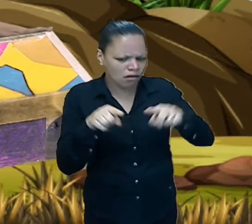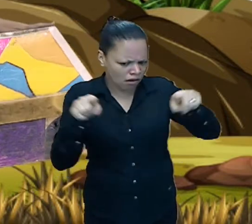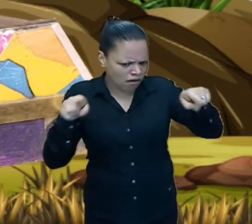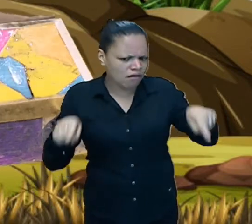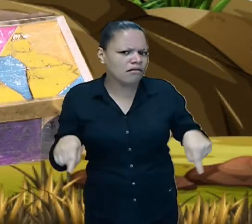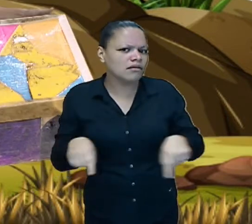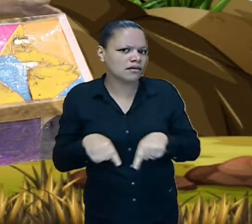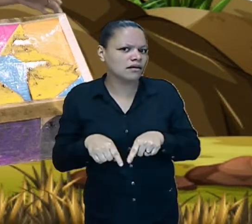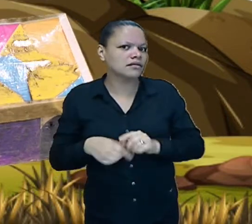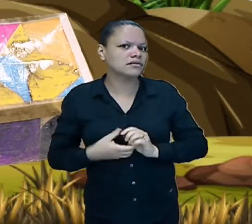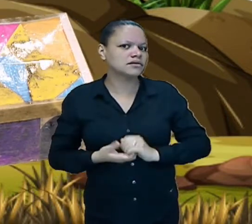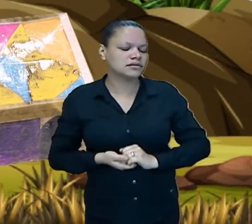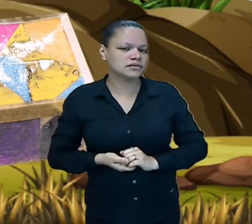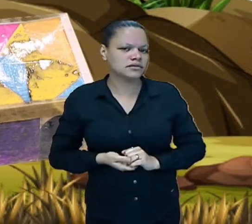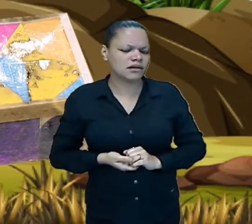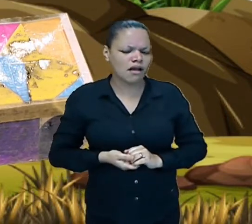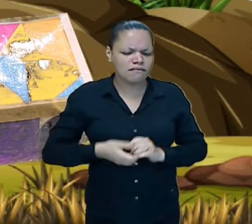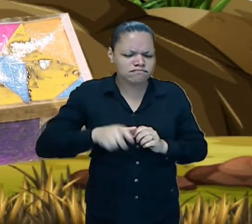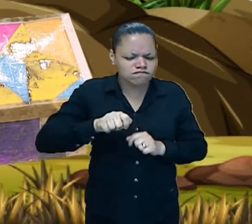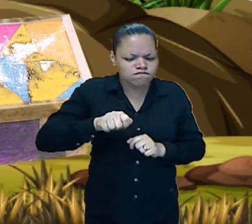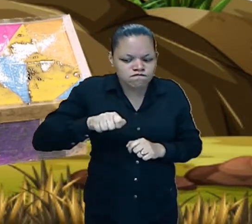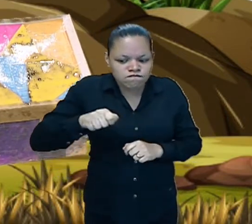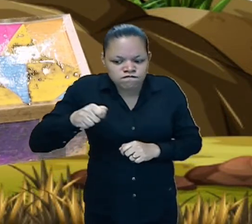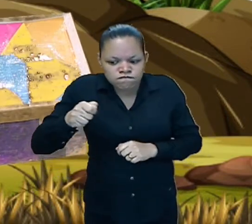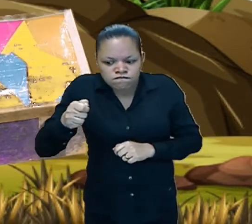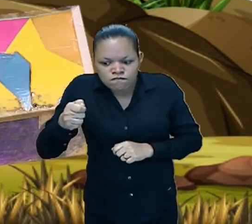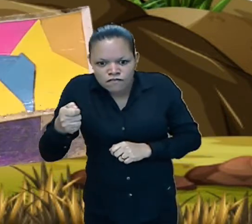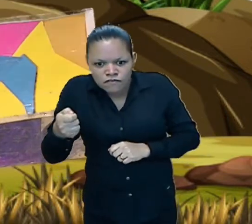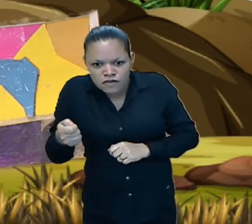de dentro daquela caixa